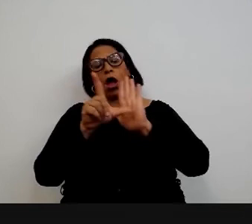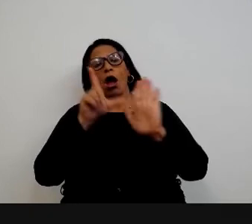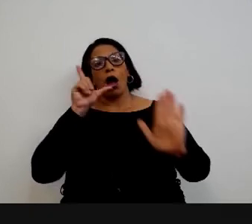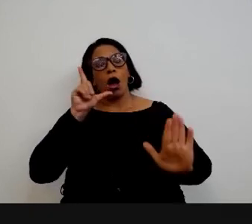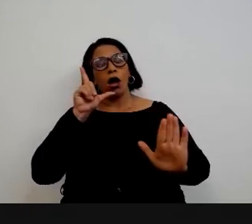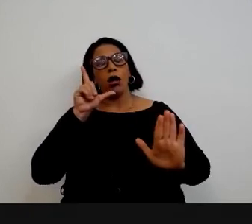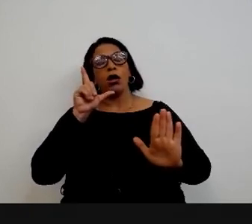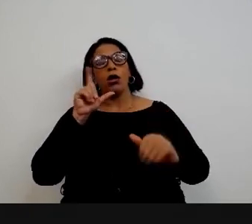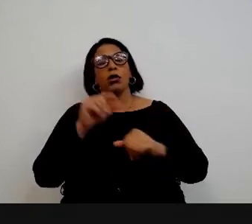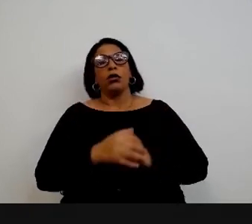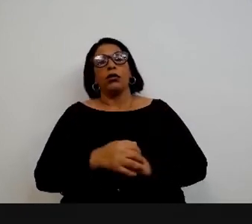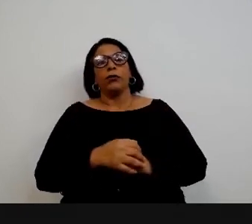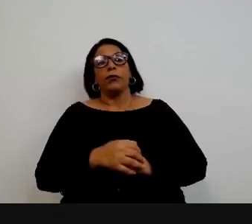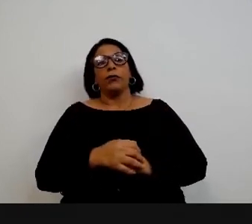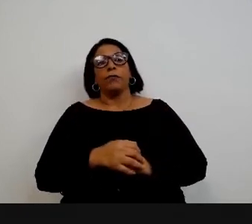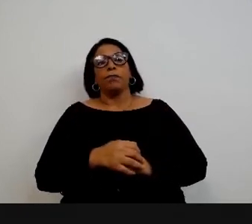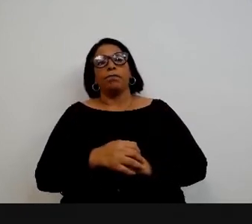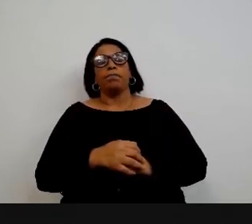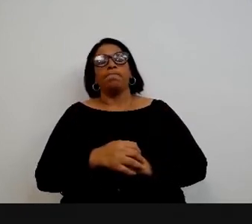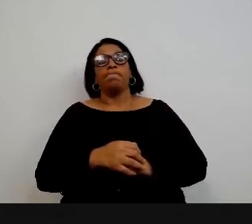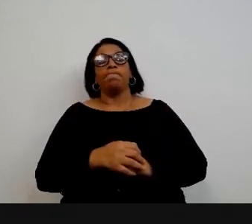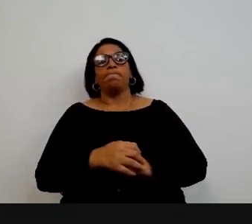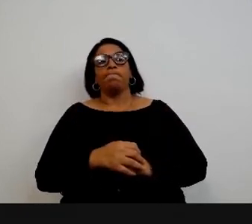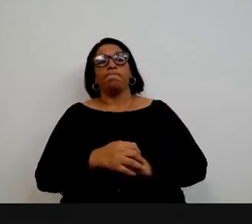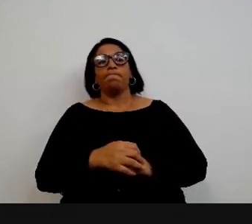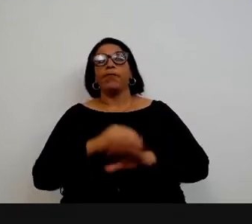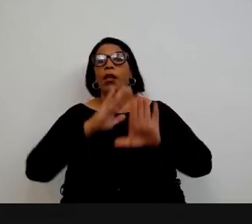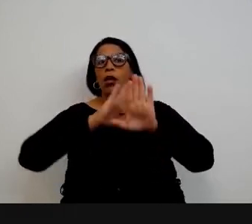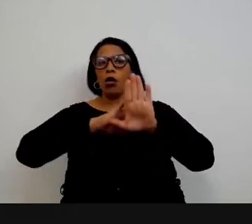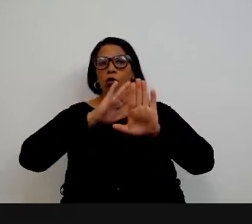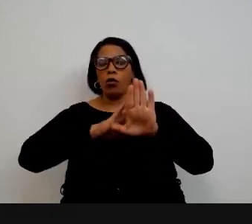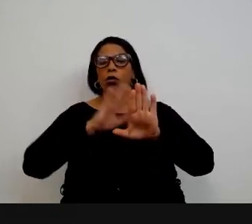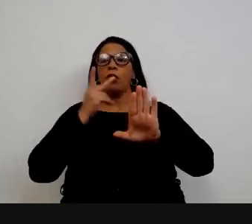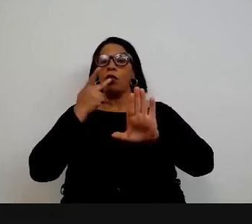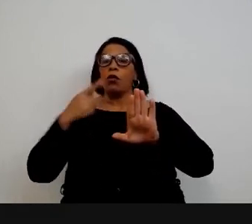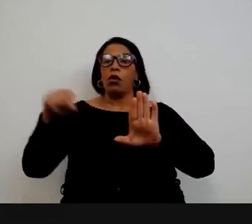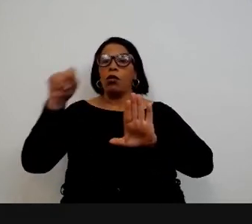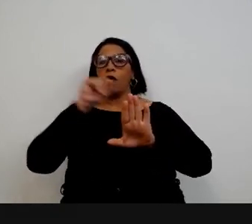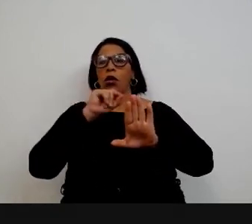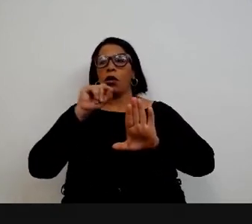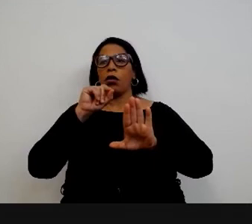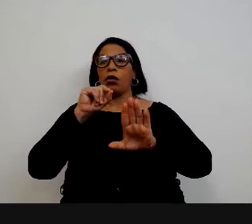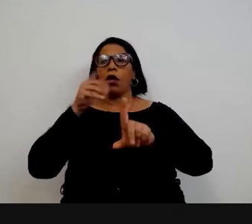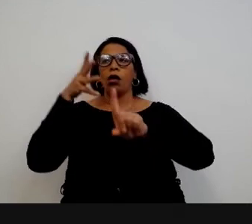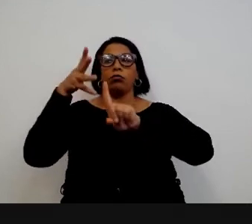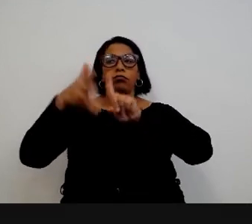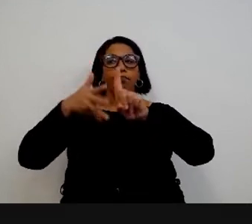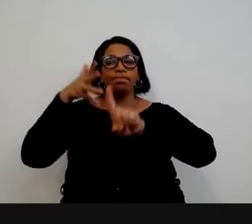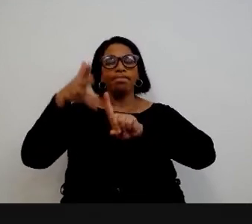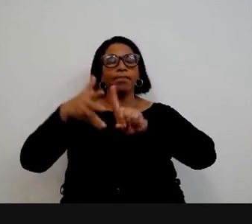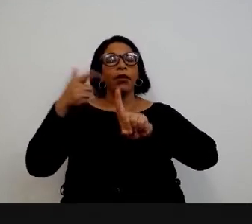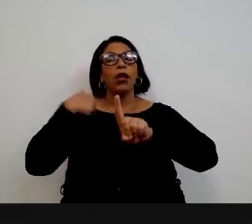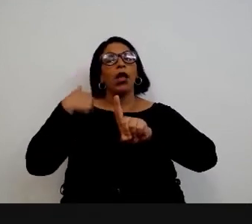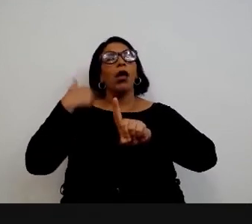eu queria destacar sabe diogo da fala que é o que fica está ficando mais forte para mim